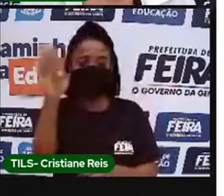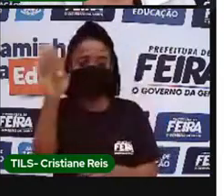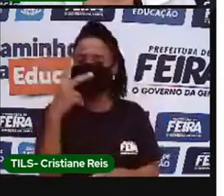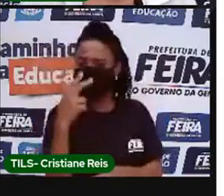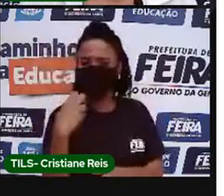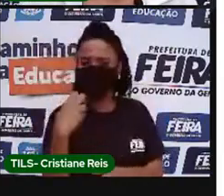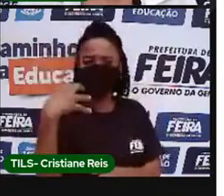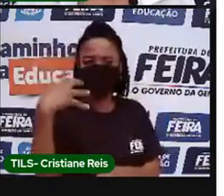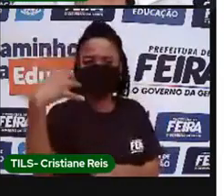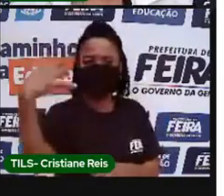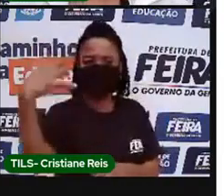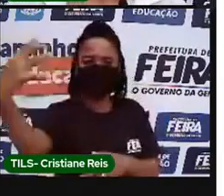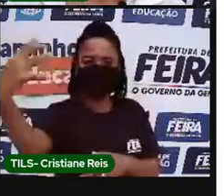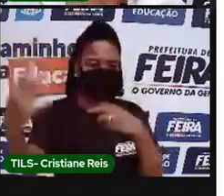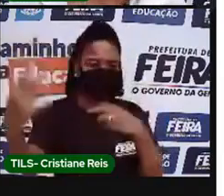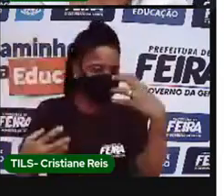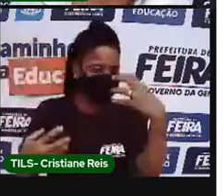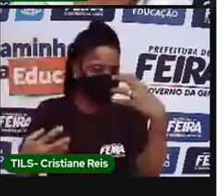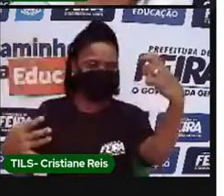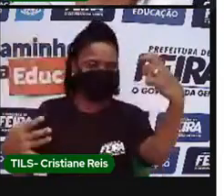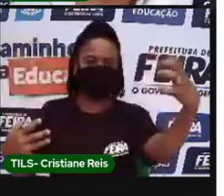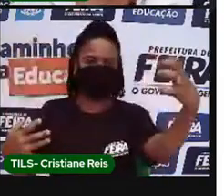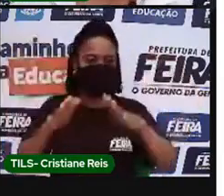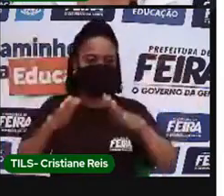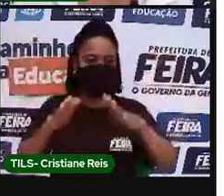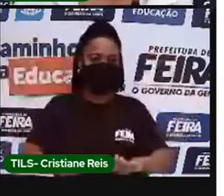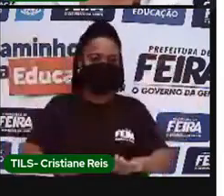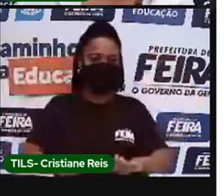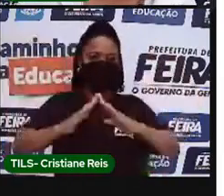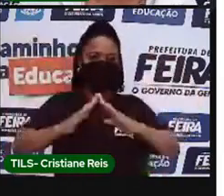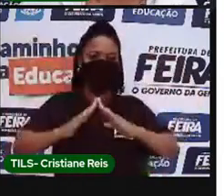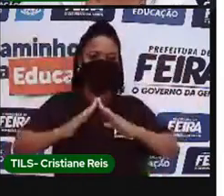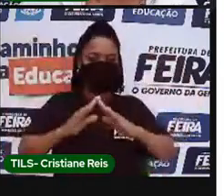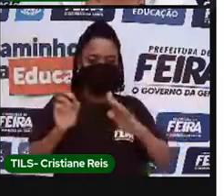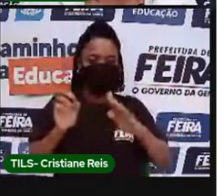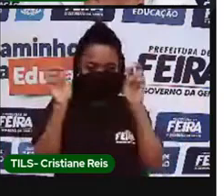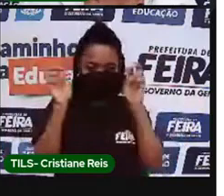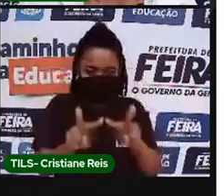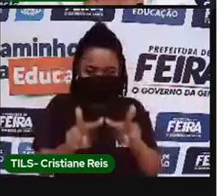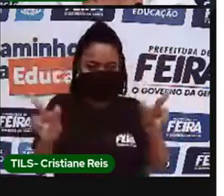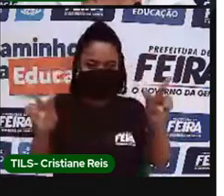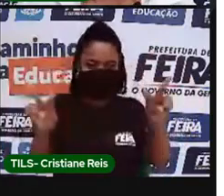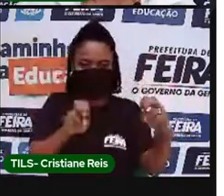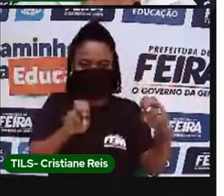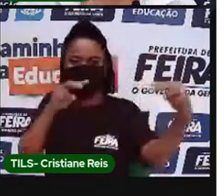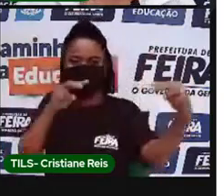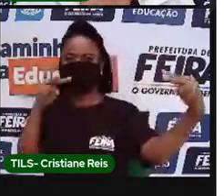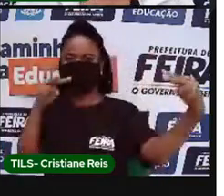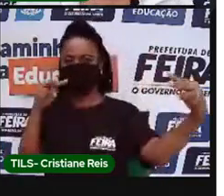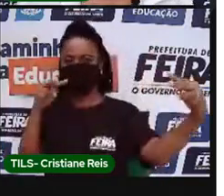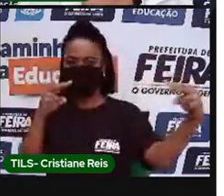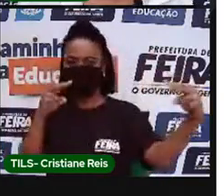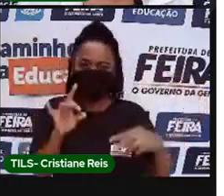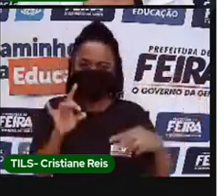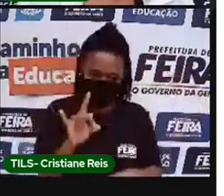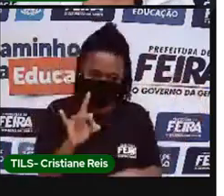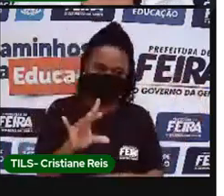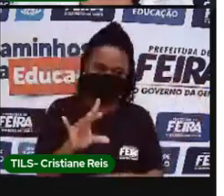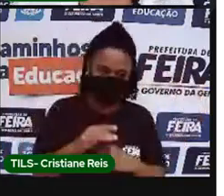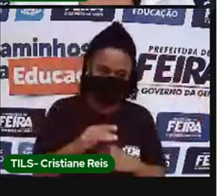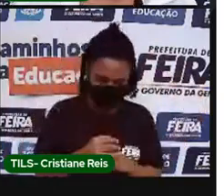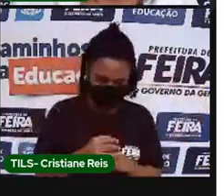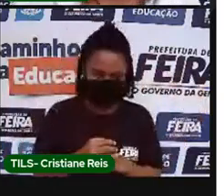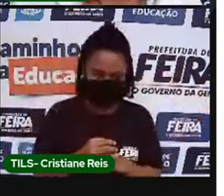casa. Mas o nosso foco da aula de hoje são as artworks. Aqui você pode explorar